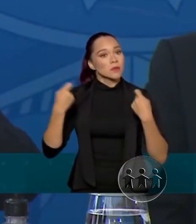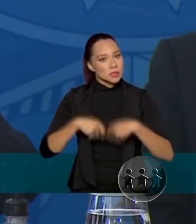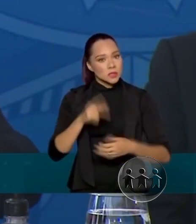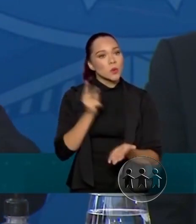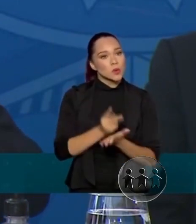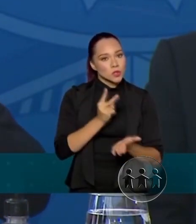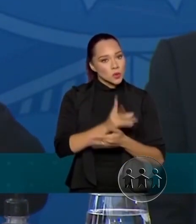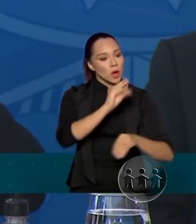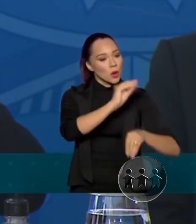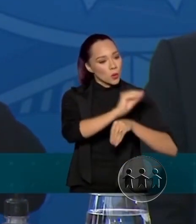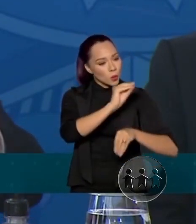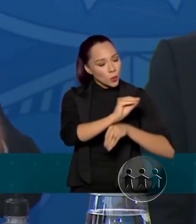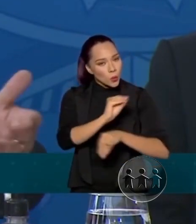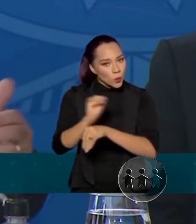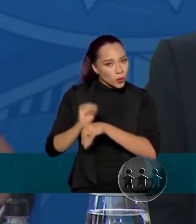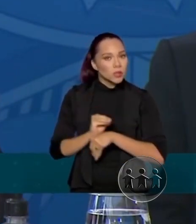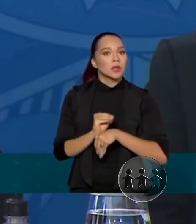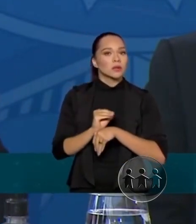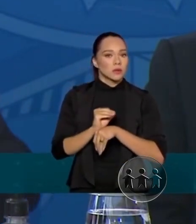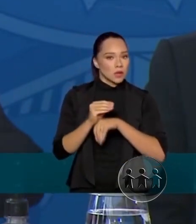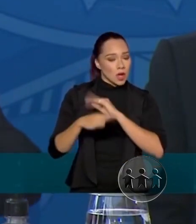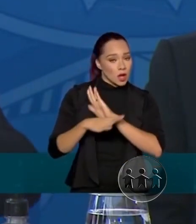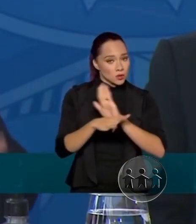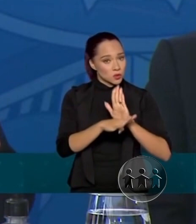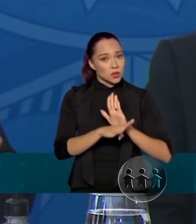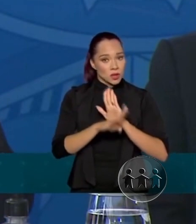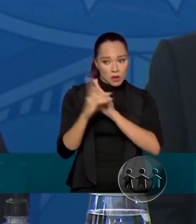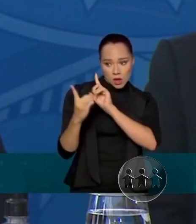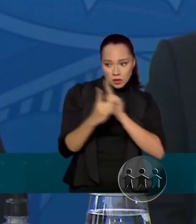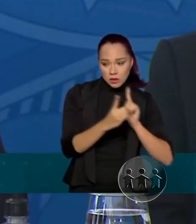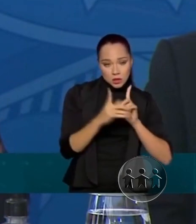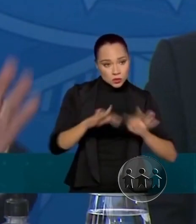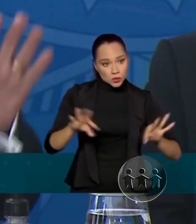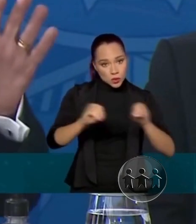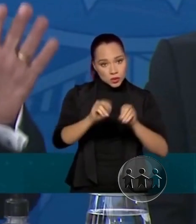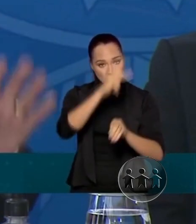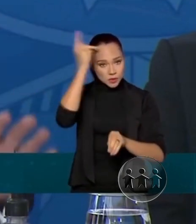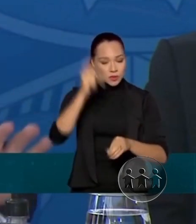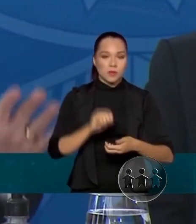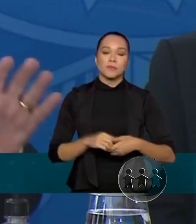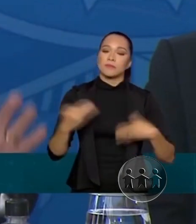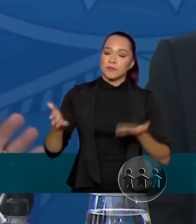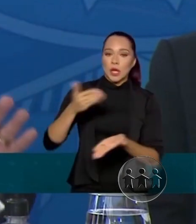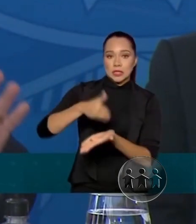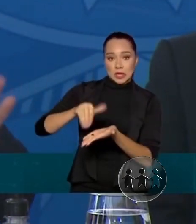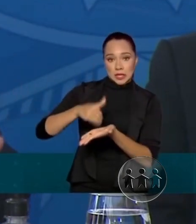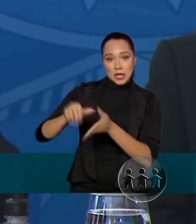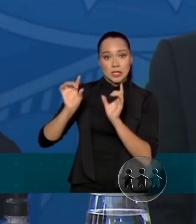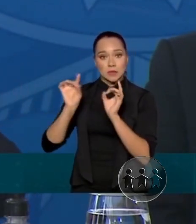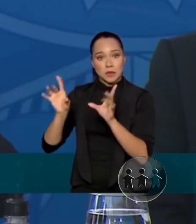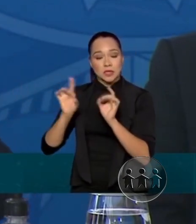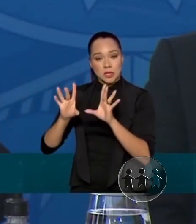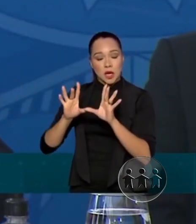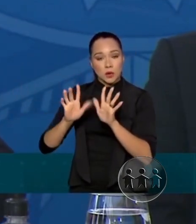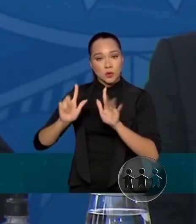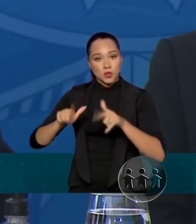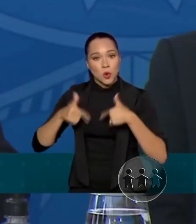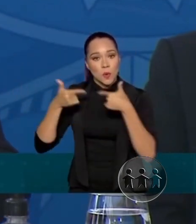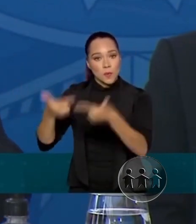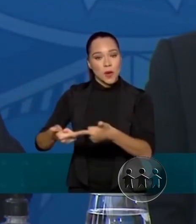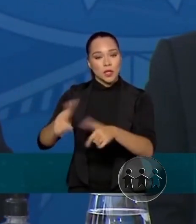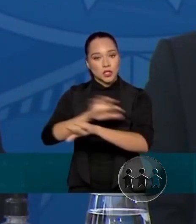continuar atendendo todos esses pacientes. Então, a Secretaria Especial de Combate à Pandemia